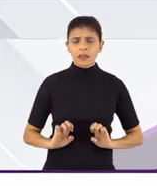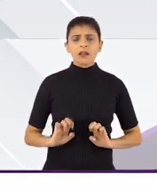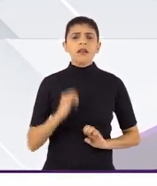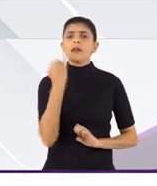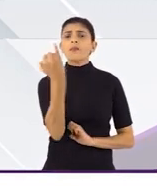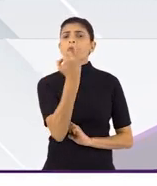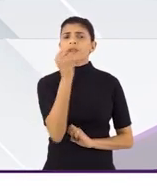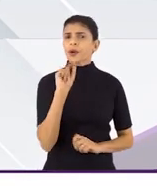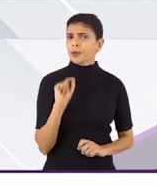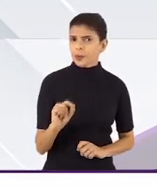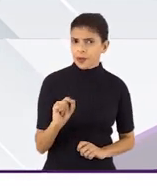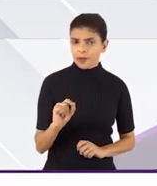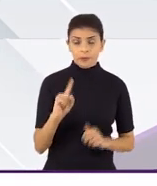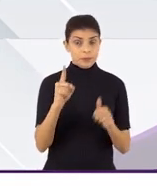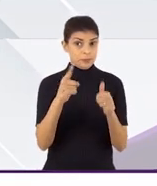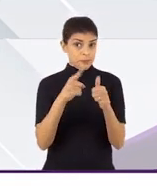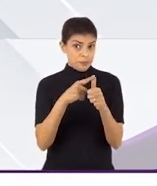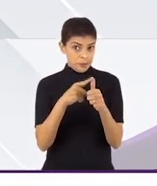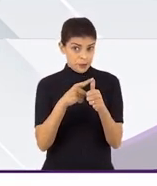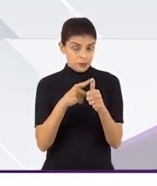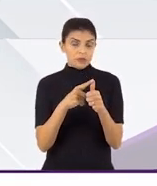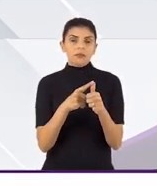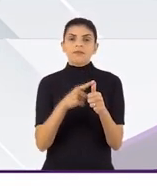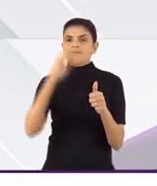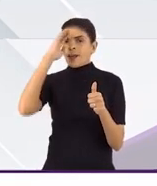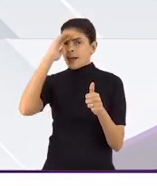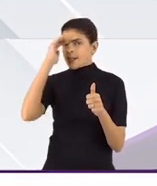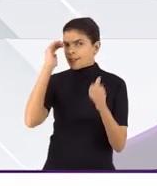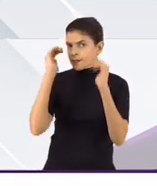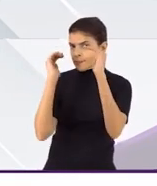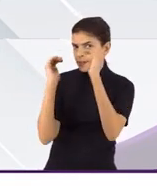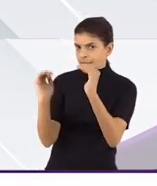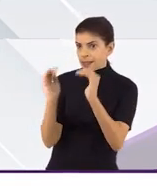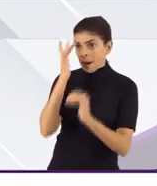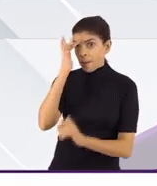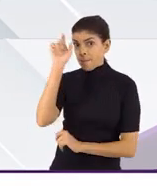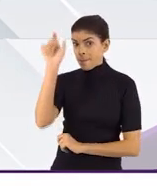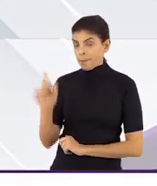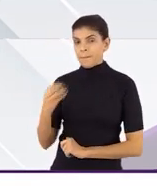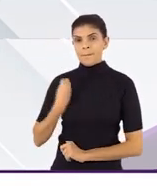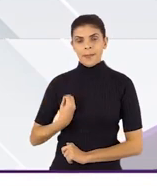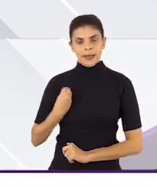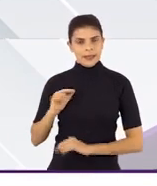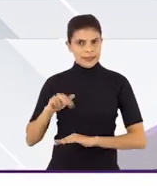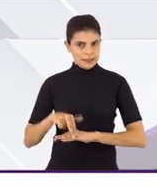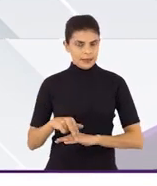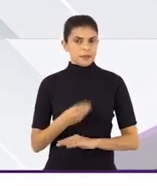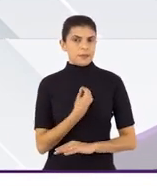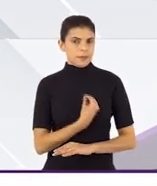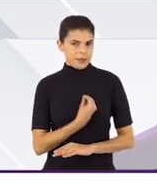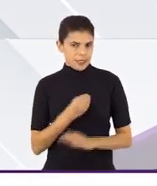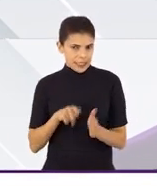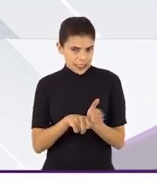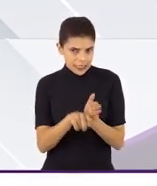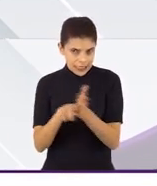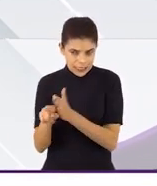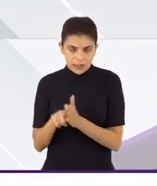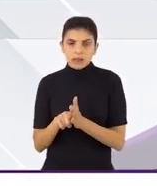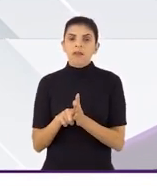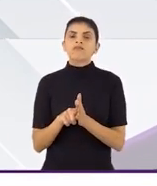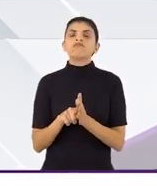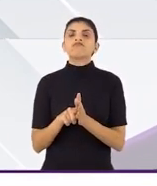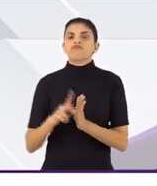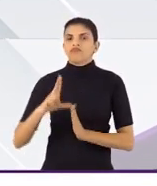importante? Em primeiro lugar, respeitar o participante da pesquisa em sua